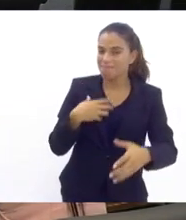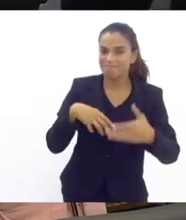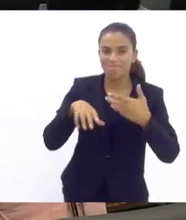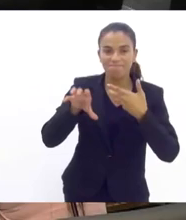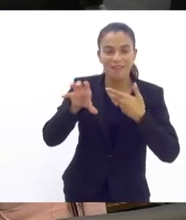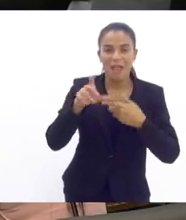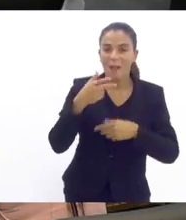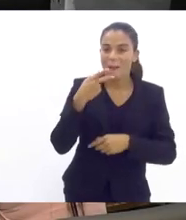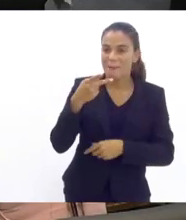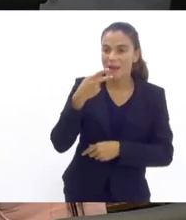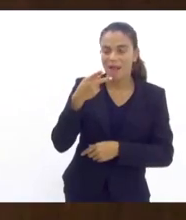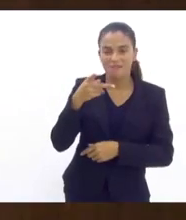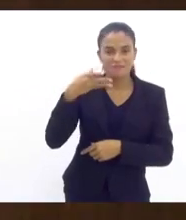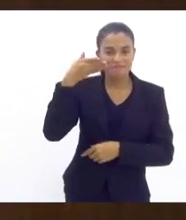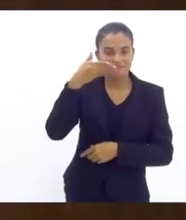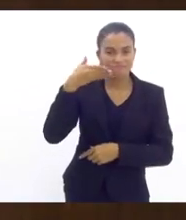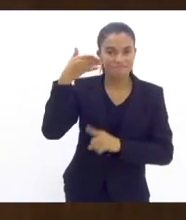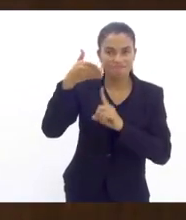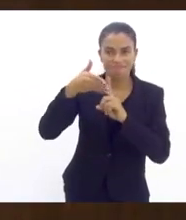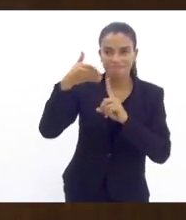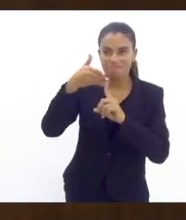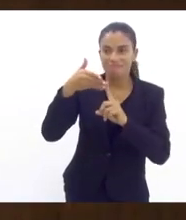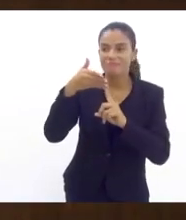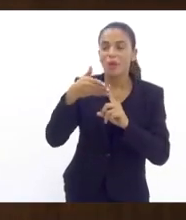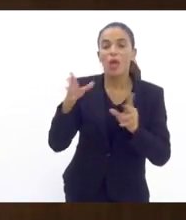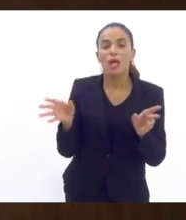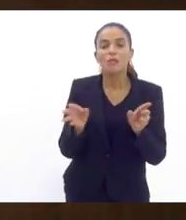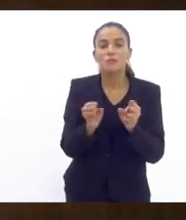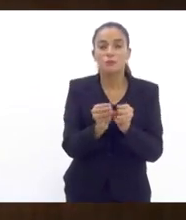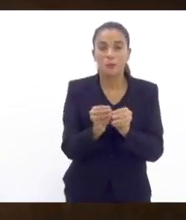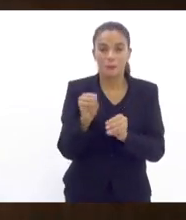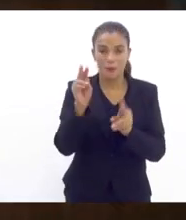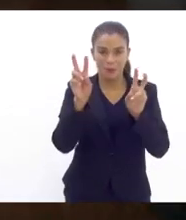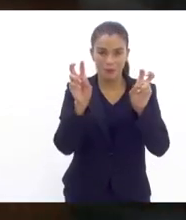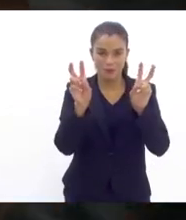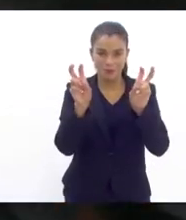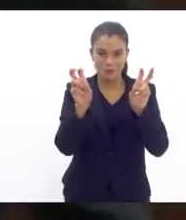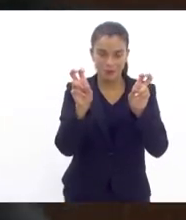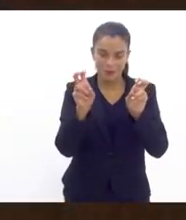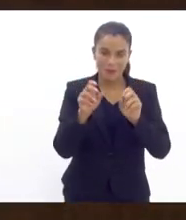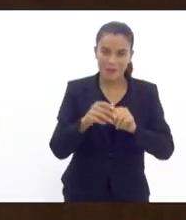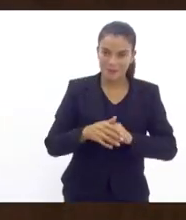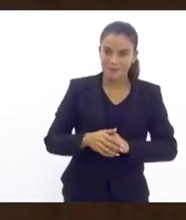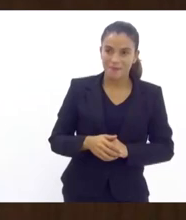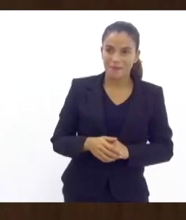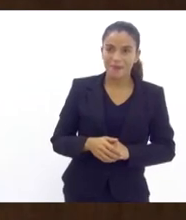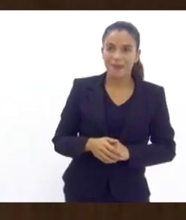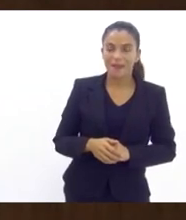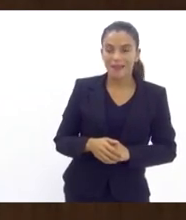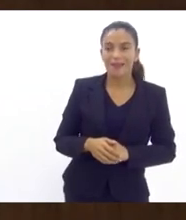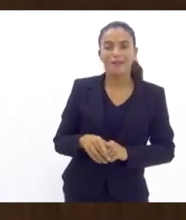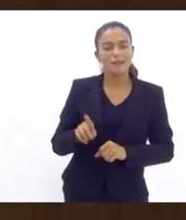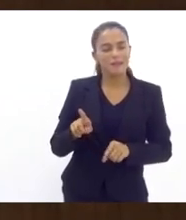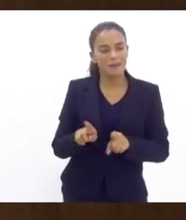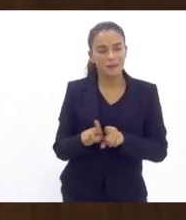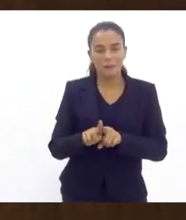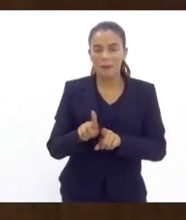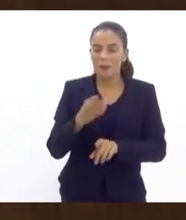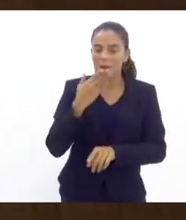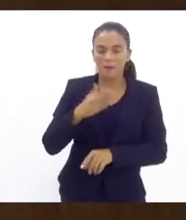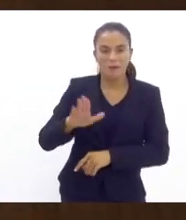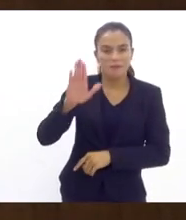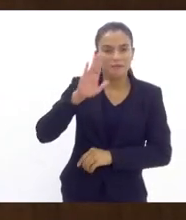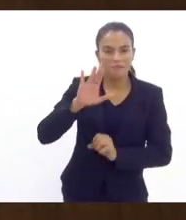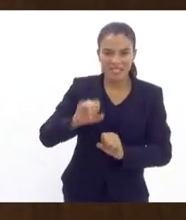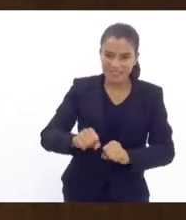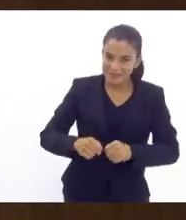eu acho que o seu pronunciamento hoje resumiu essa questão e eu prometo me esforçar muito para